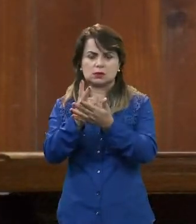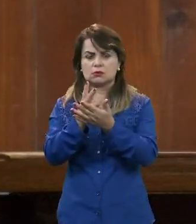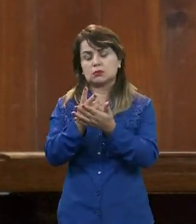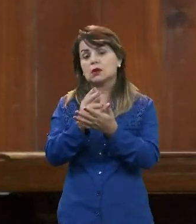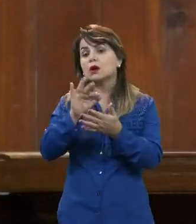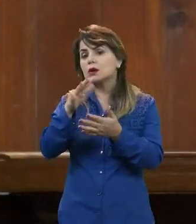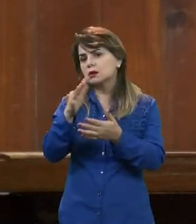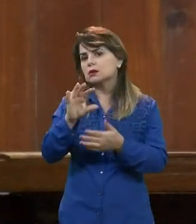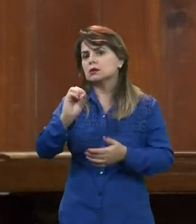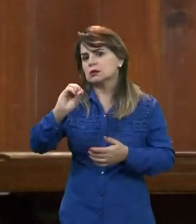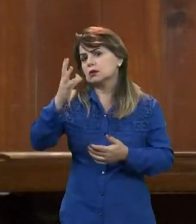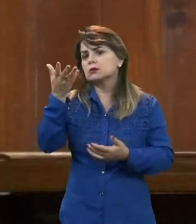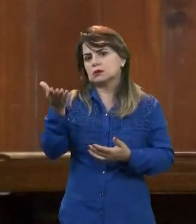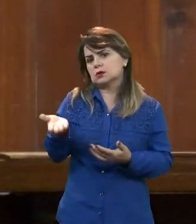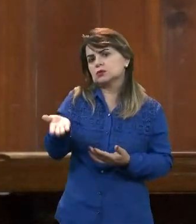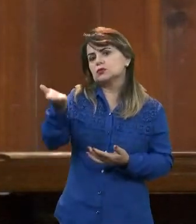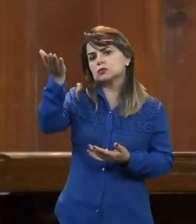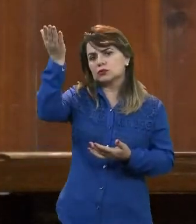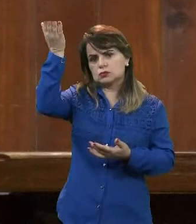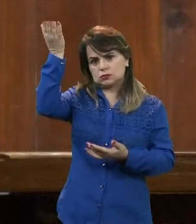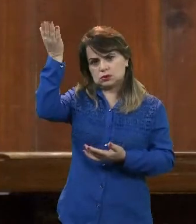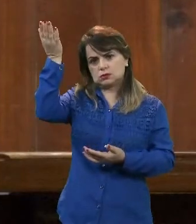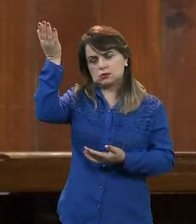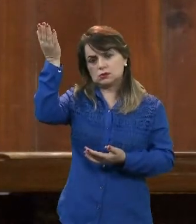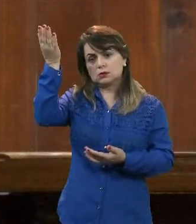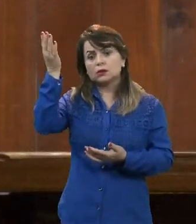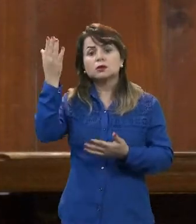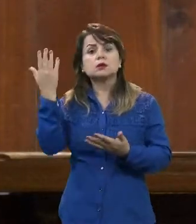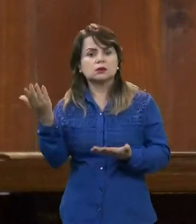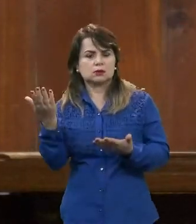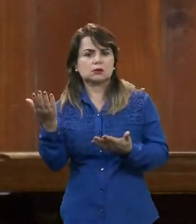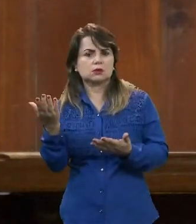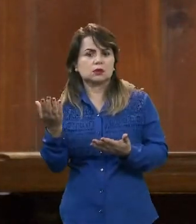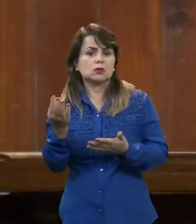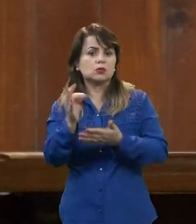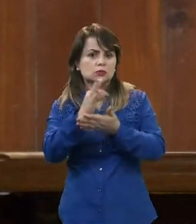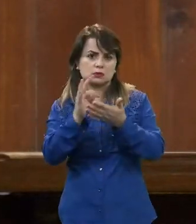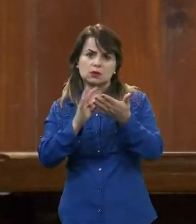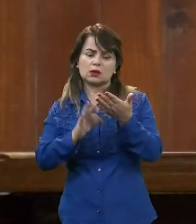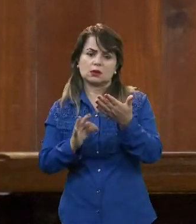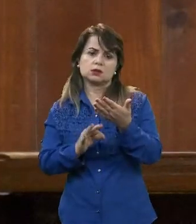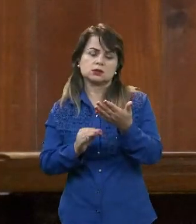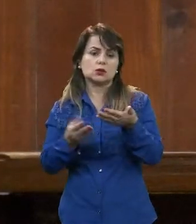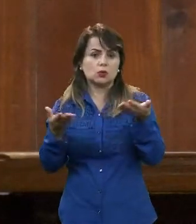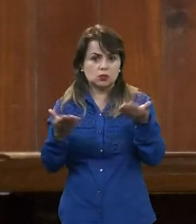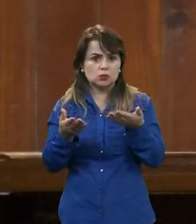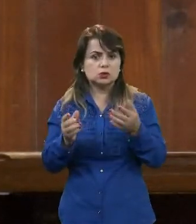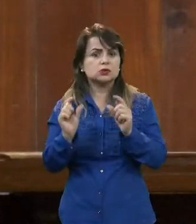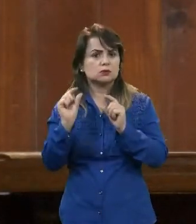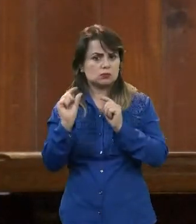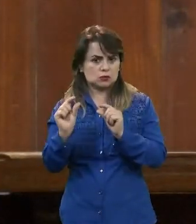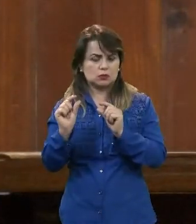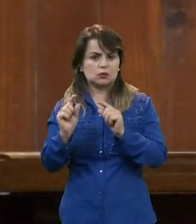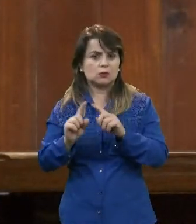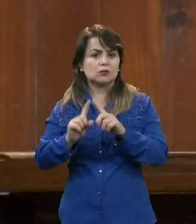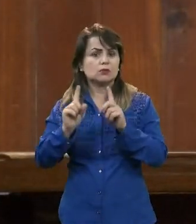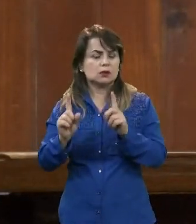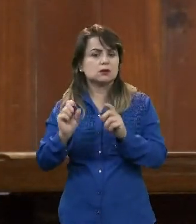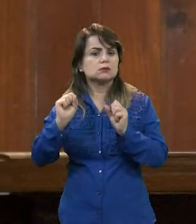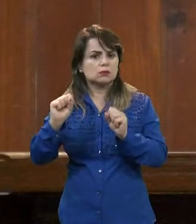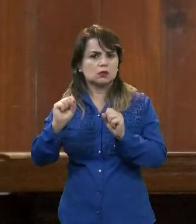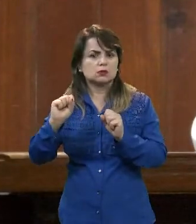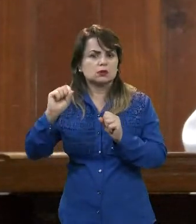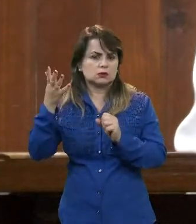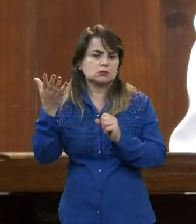Ela pode subir. Então, isso também está embutido na taxa, que já é uma taxa hoje bastante baixa. E eu acho que, aqui respondo